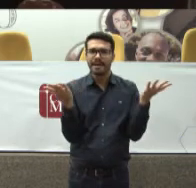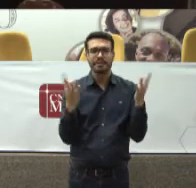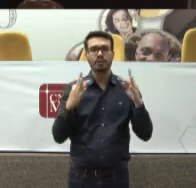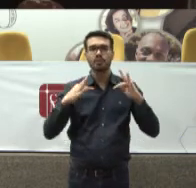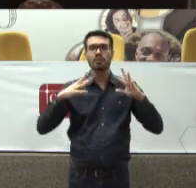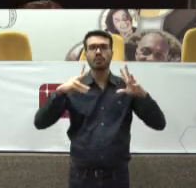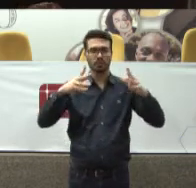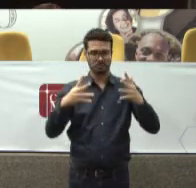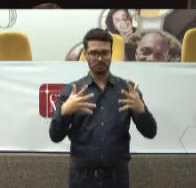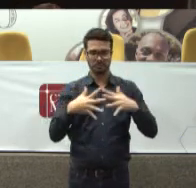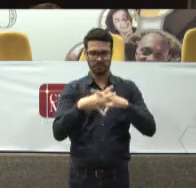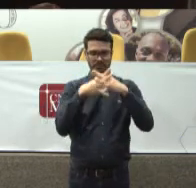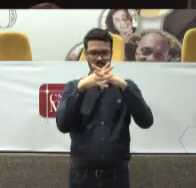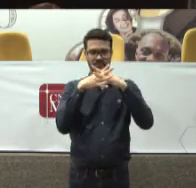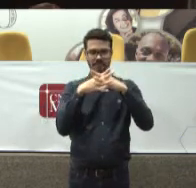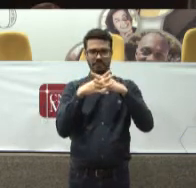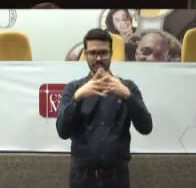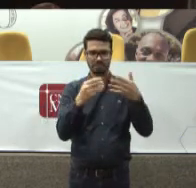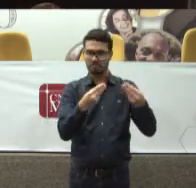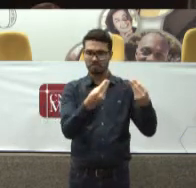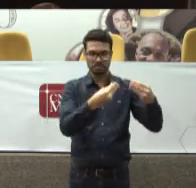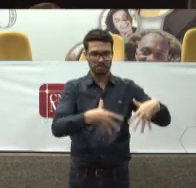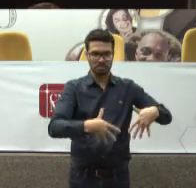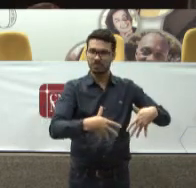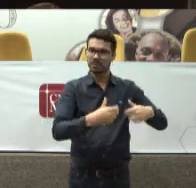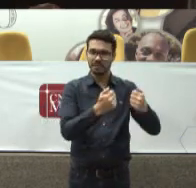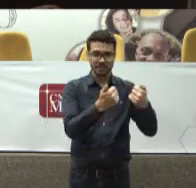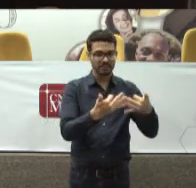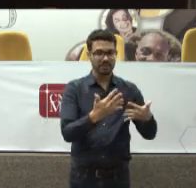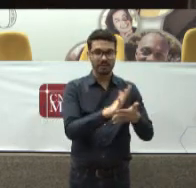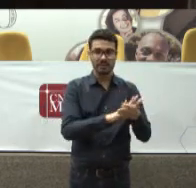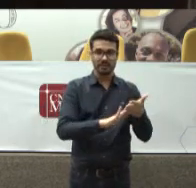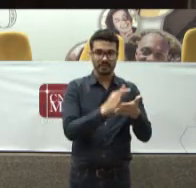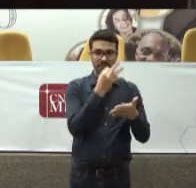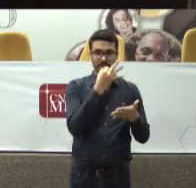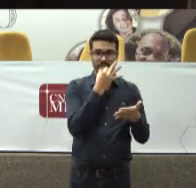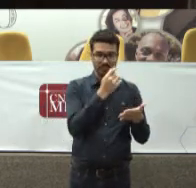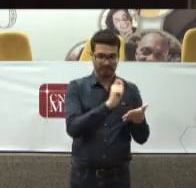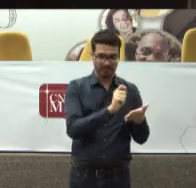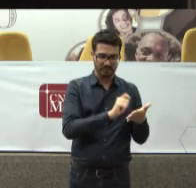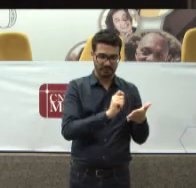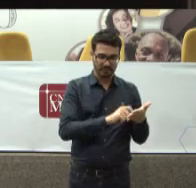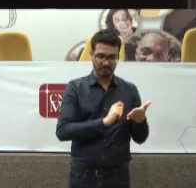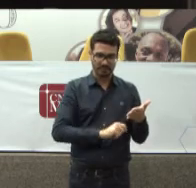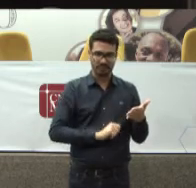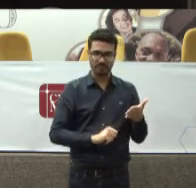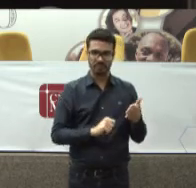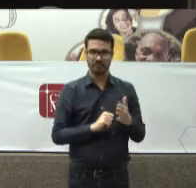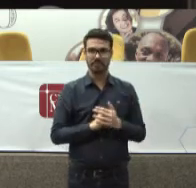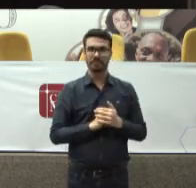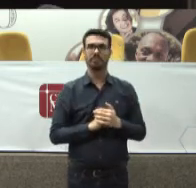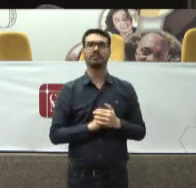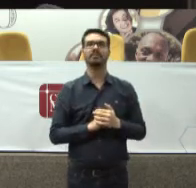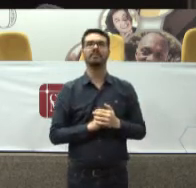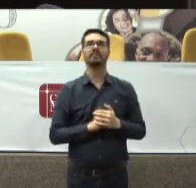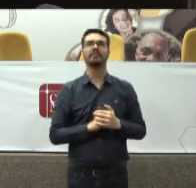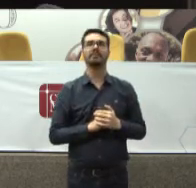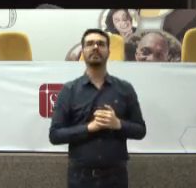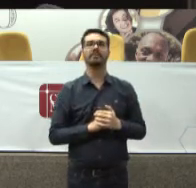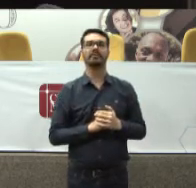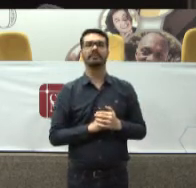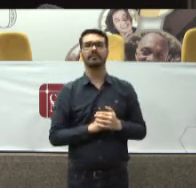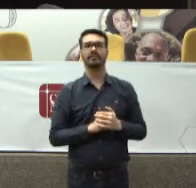todo Do Que não está Nem expresso Na argumentação Na exordial Como vocês Costumam chamar